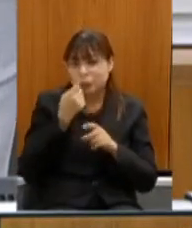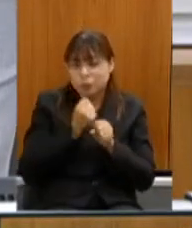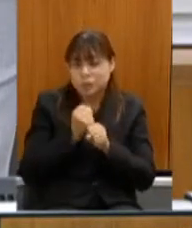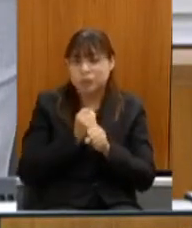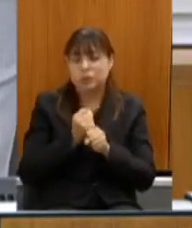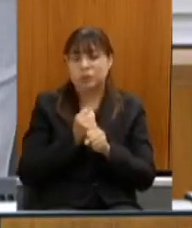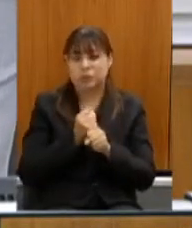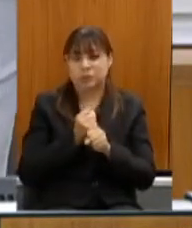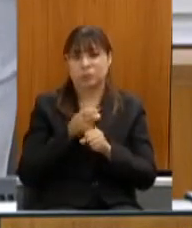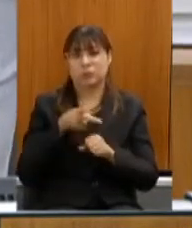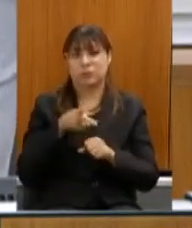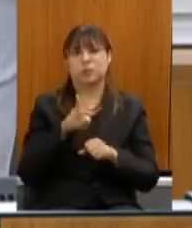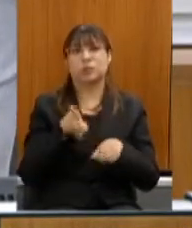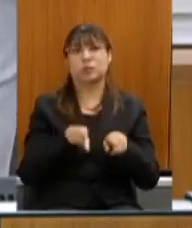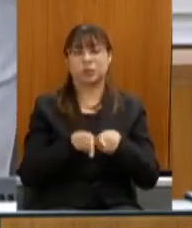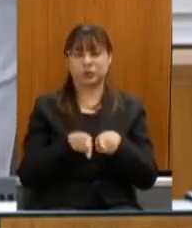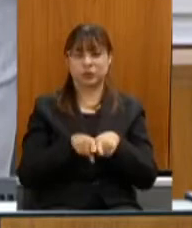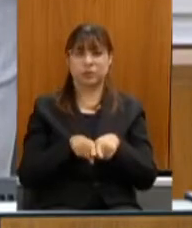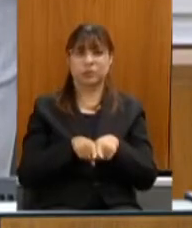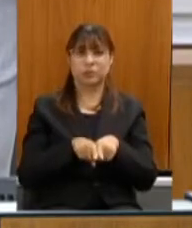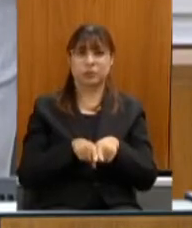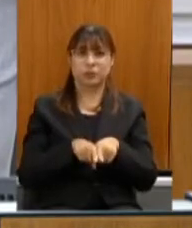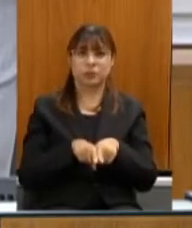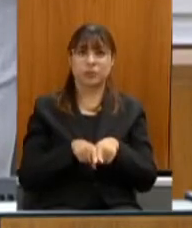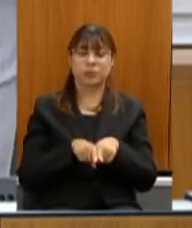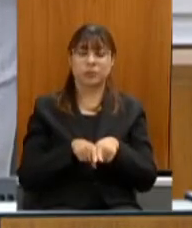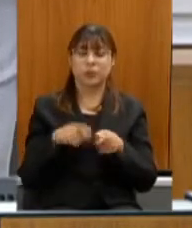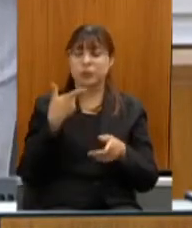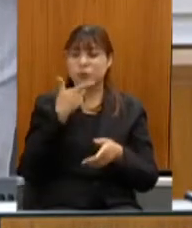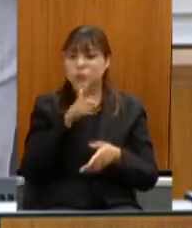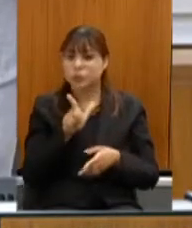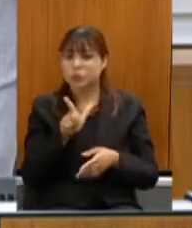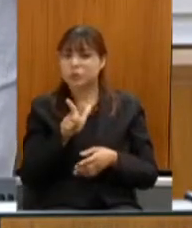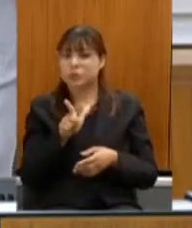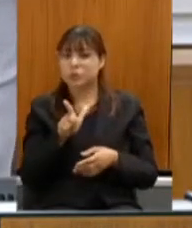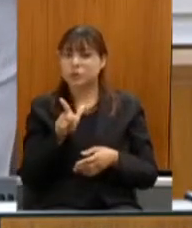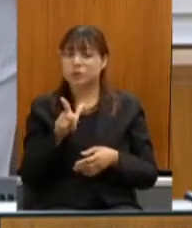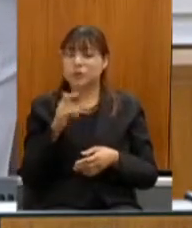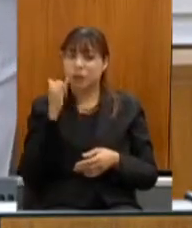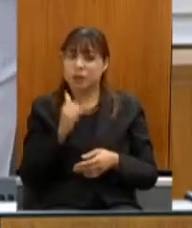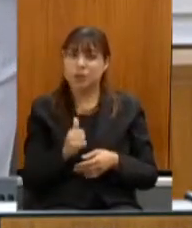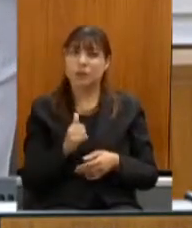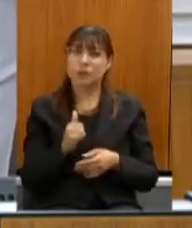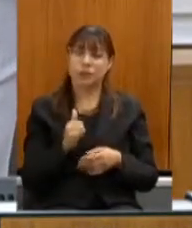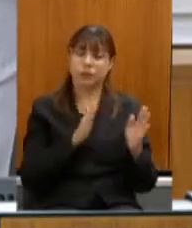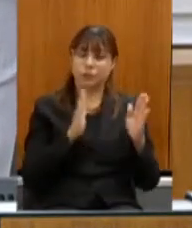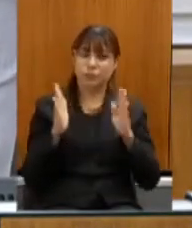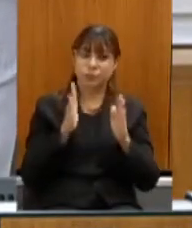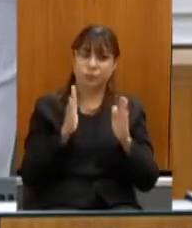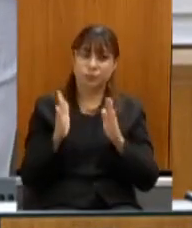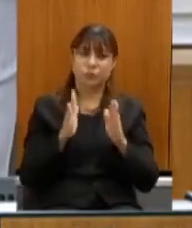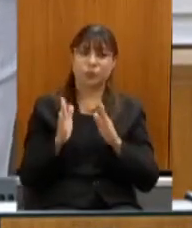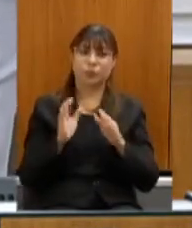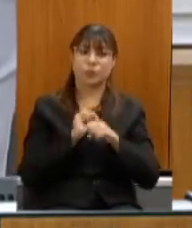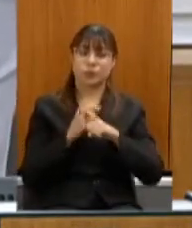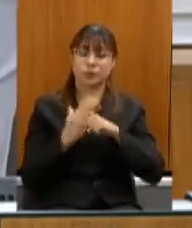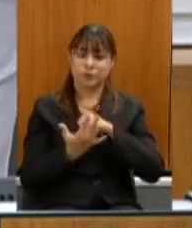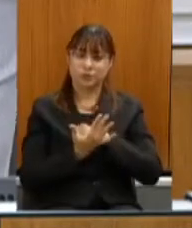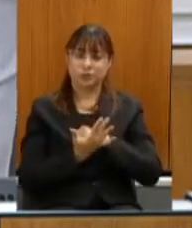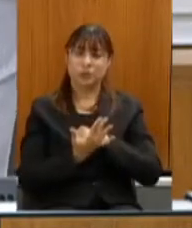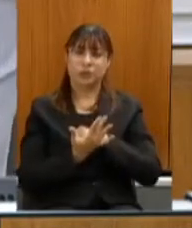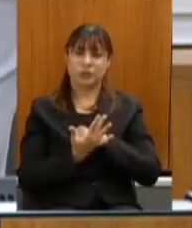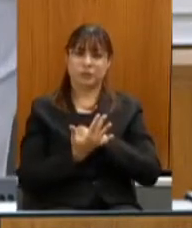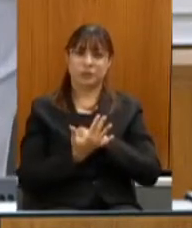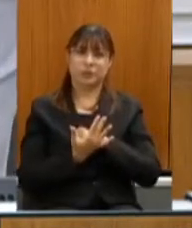dessa extensão vir um dispositivo onde diz que durante a pandemia não